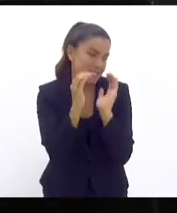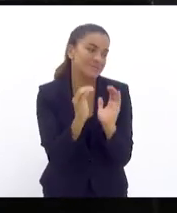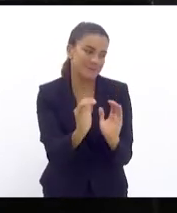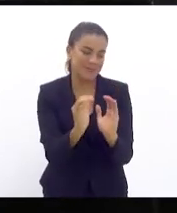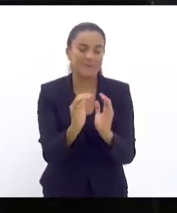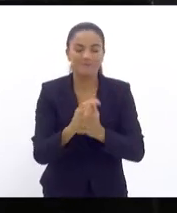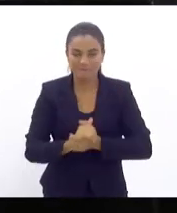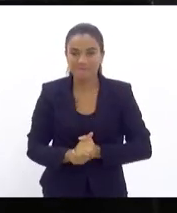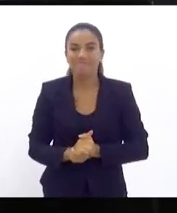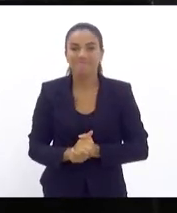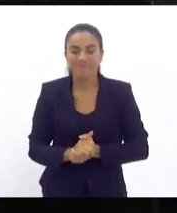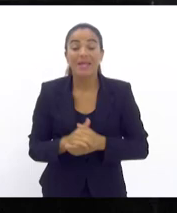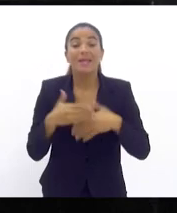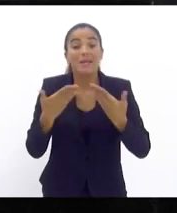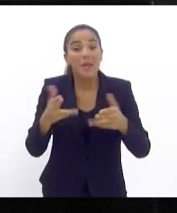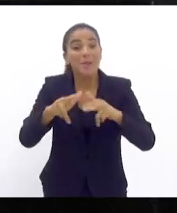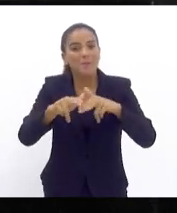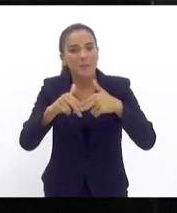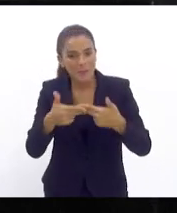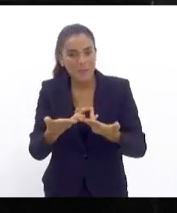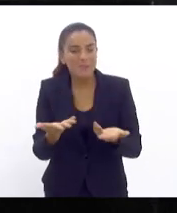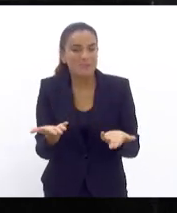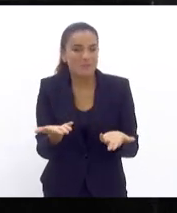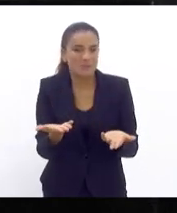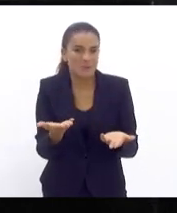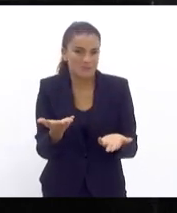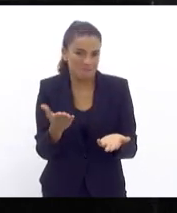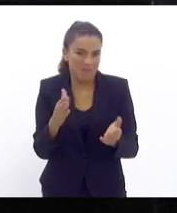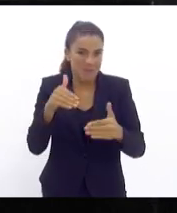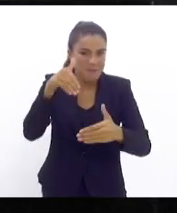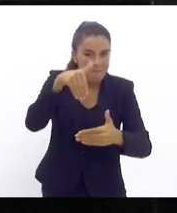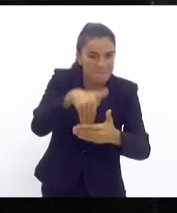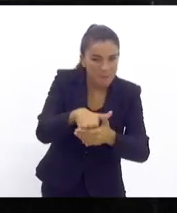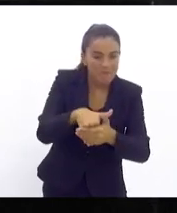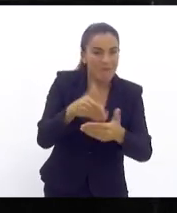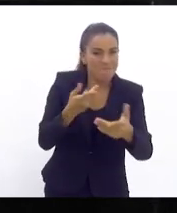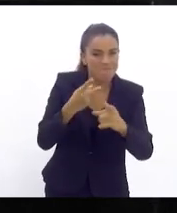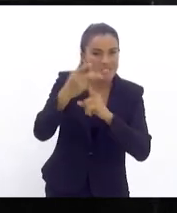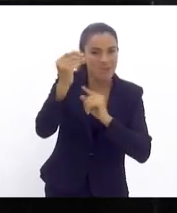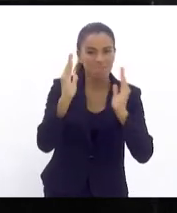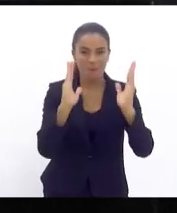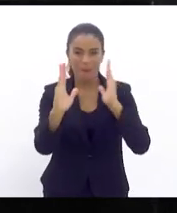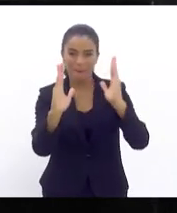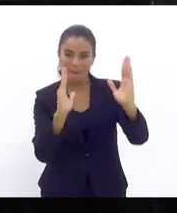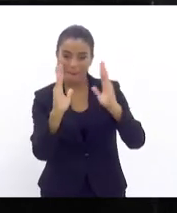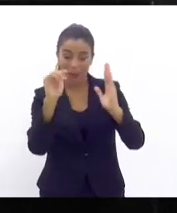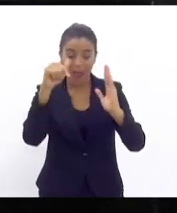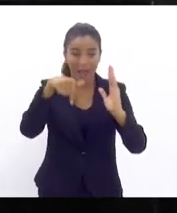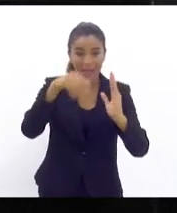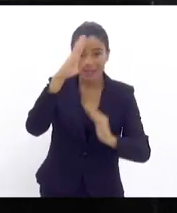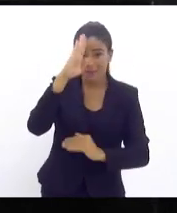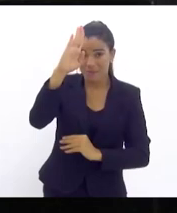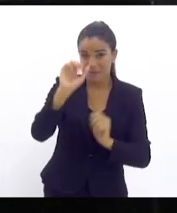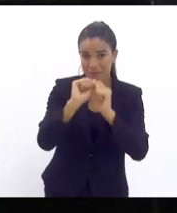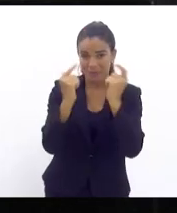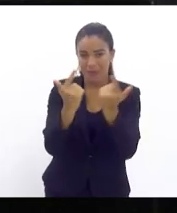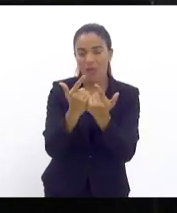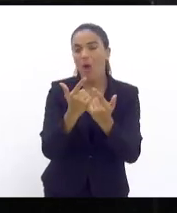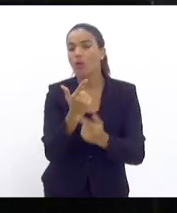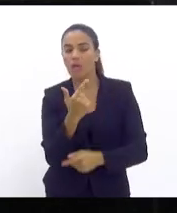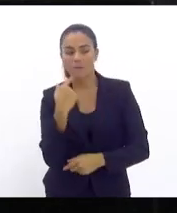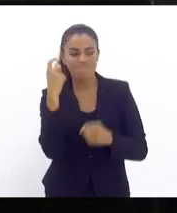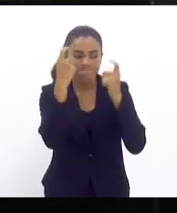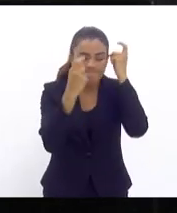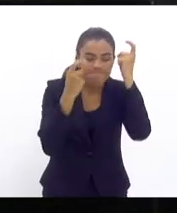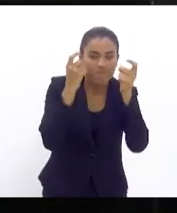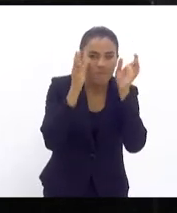E é por isso que eu dedico o meu mandato incansavelmente na Assembleia Legislativa a melhorar a educação do